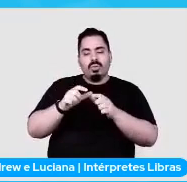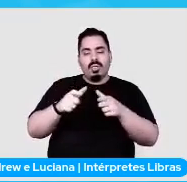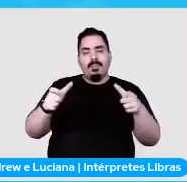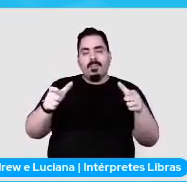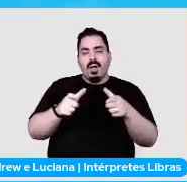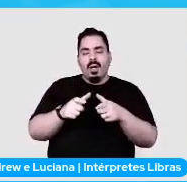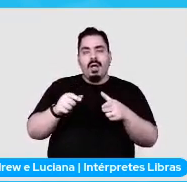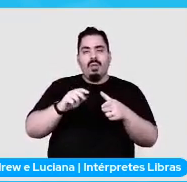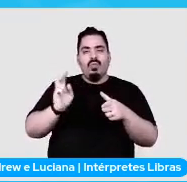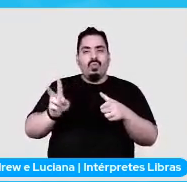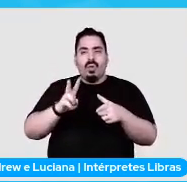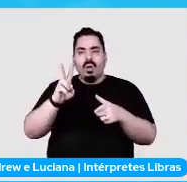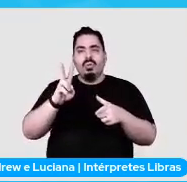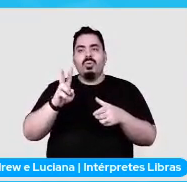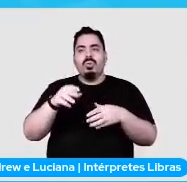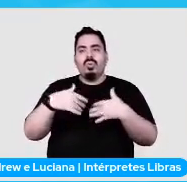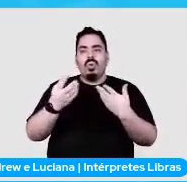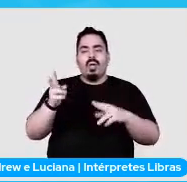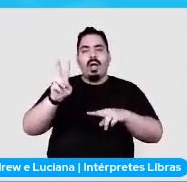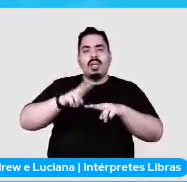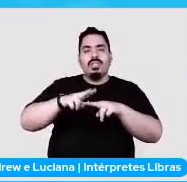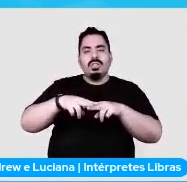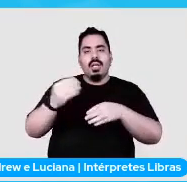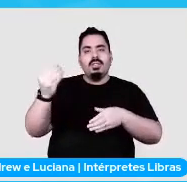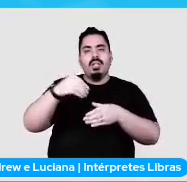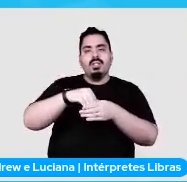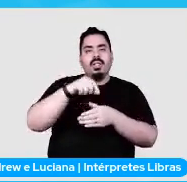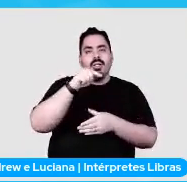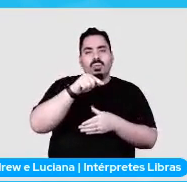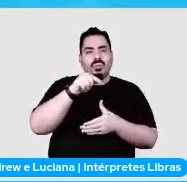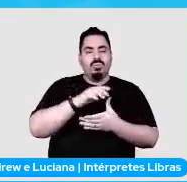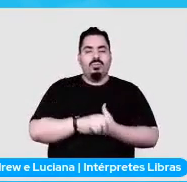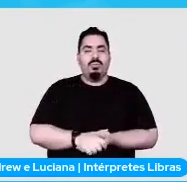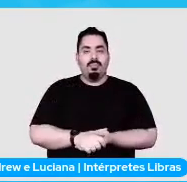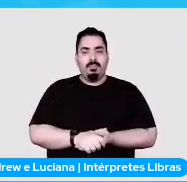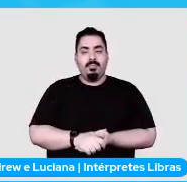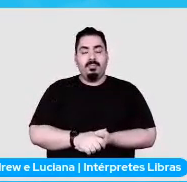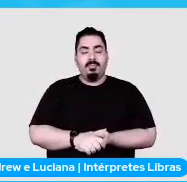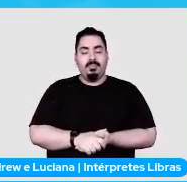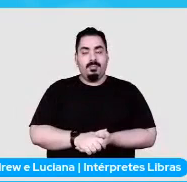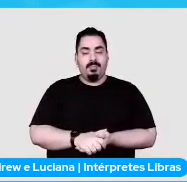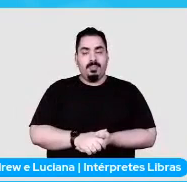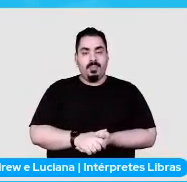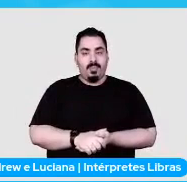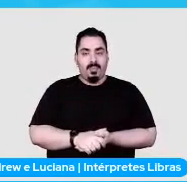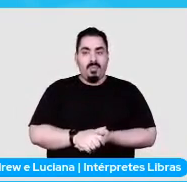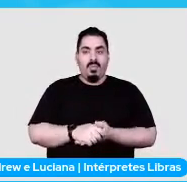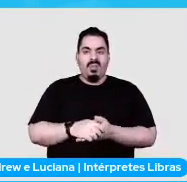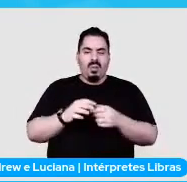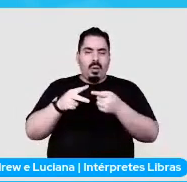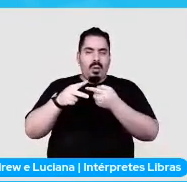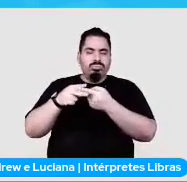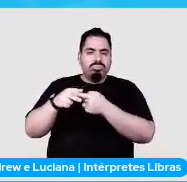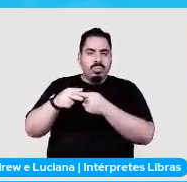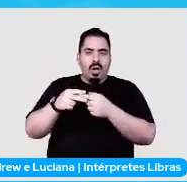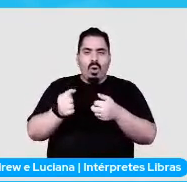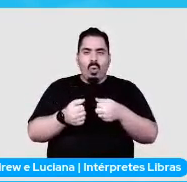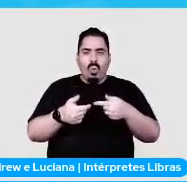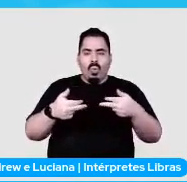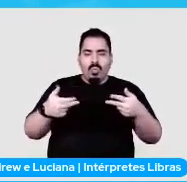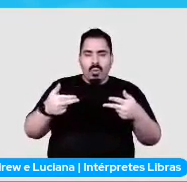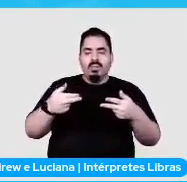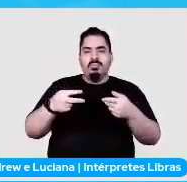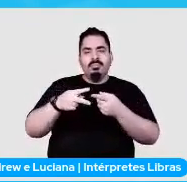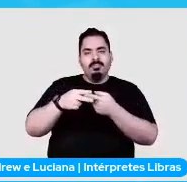caracteres que vão estar ali dentro e aí com apenas algumas configurações que definem o item validation pipeline